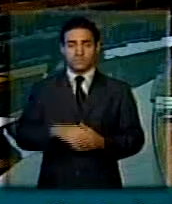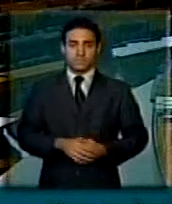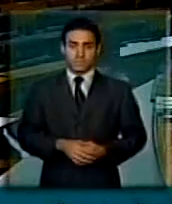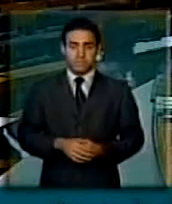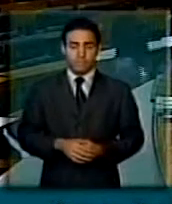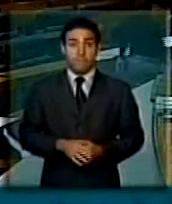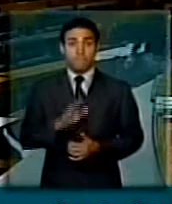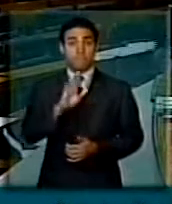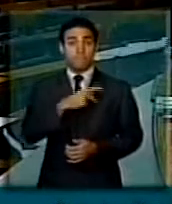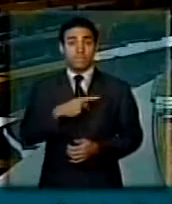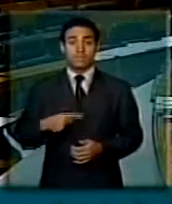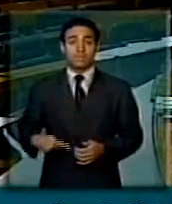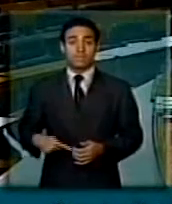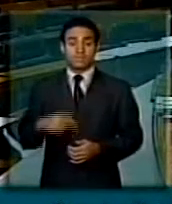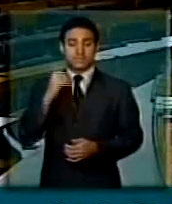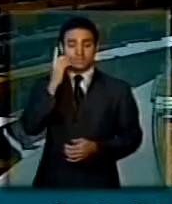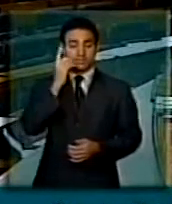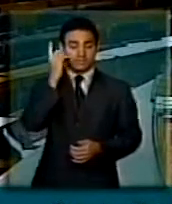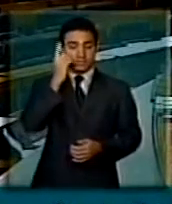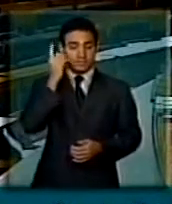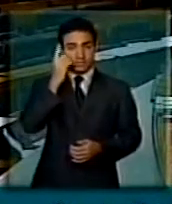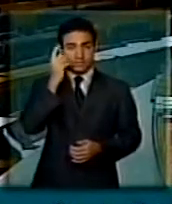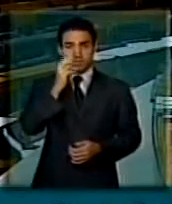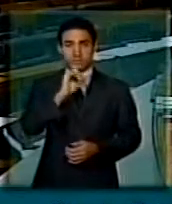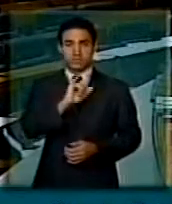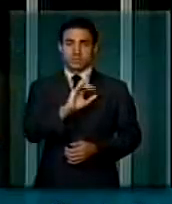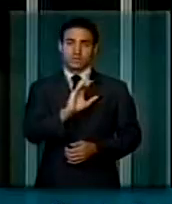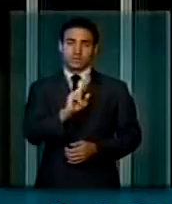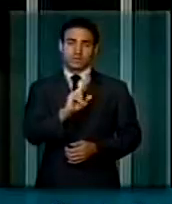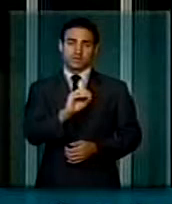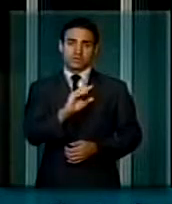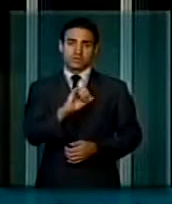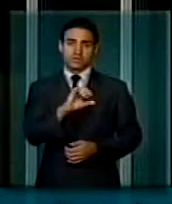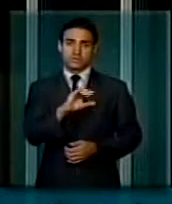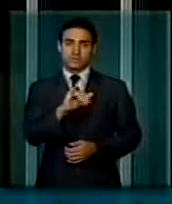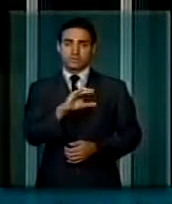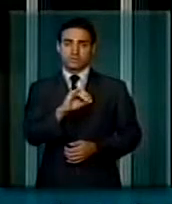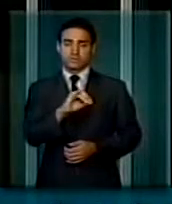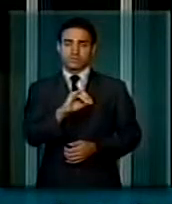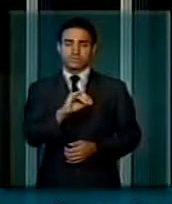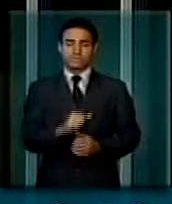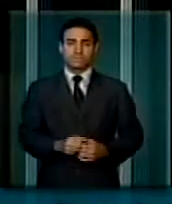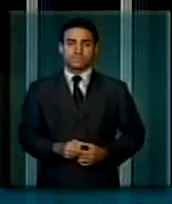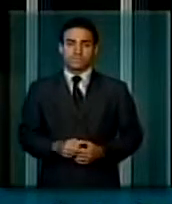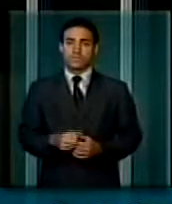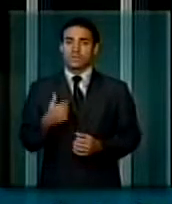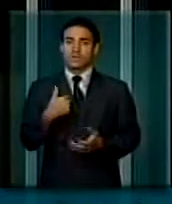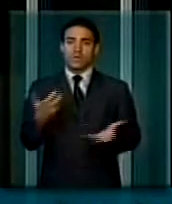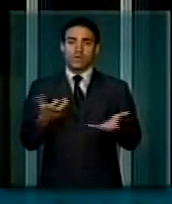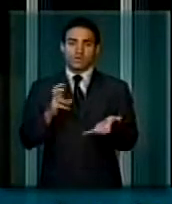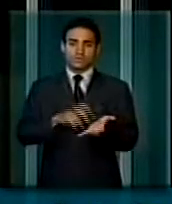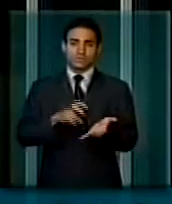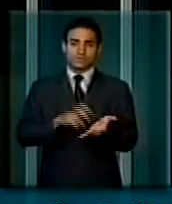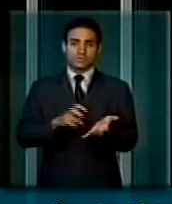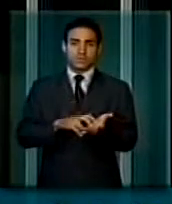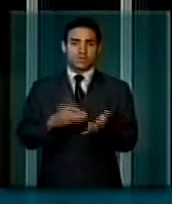Senhor presidente, deputado Inocêncio Oliveira, o que me trouxe à tribuna nesta manhã